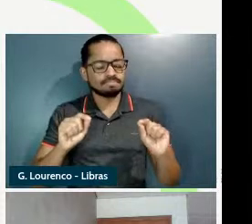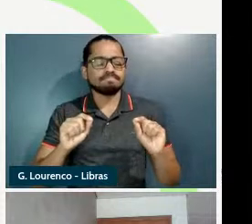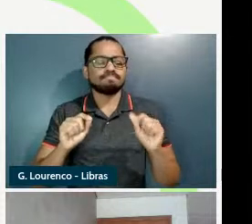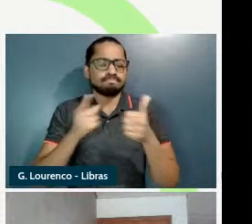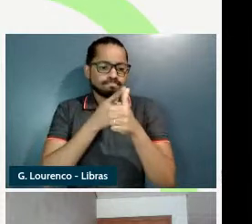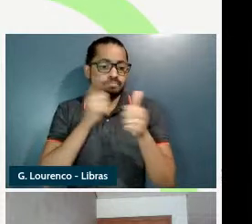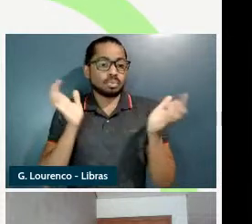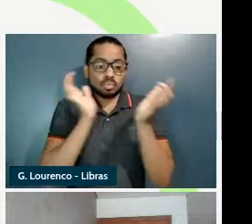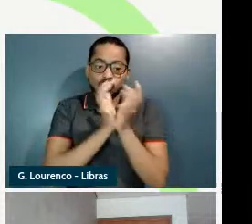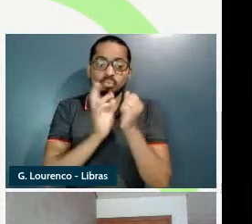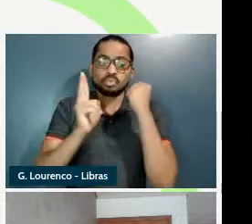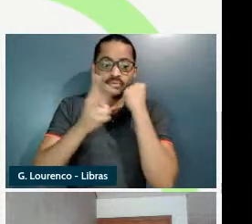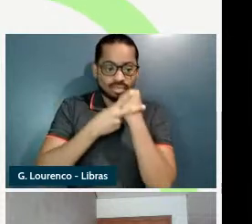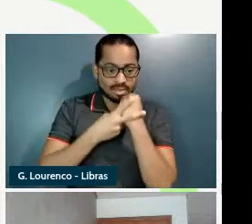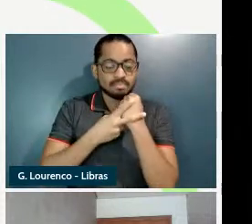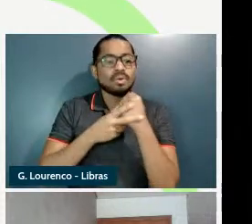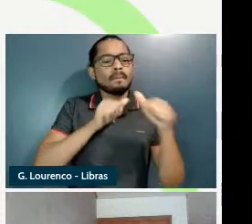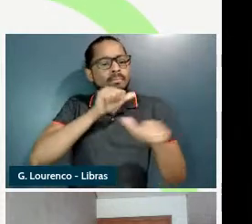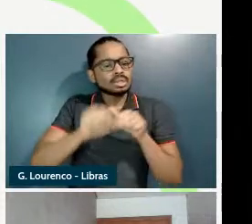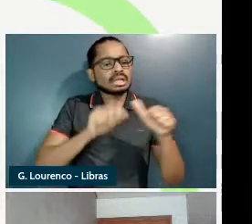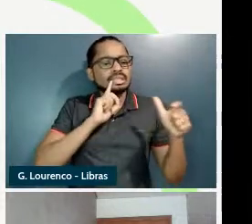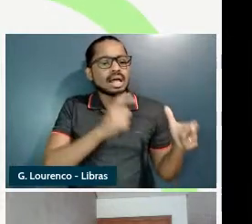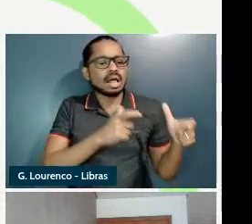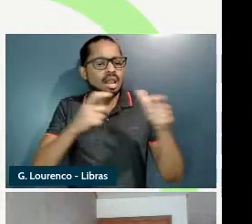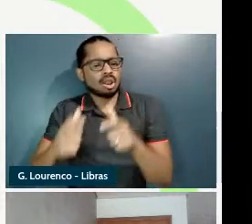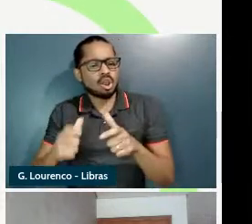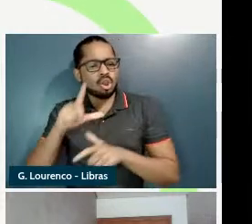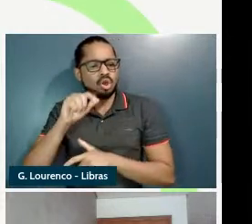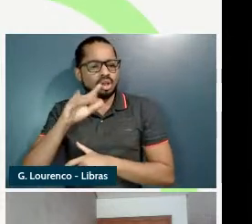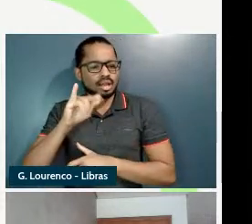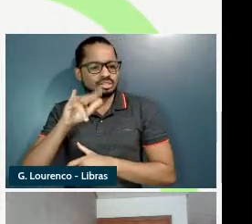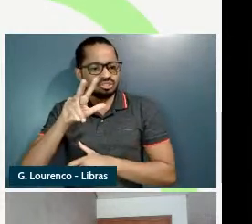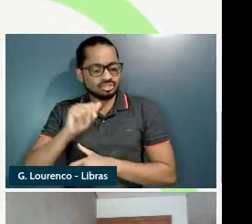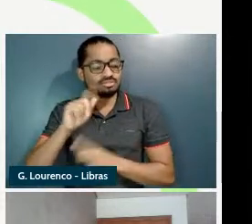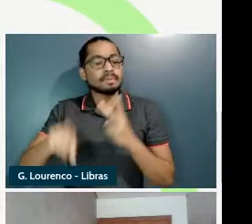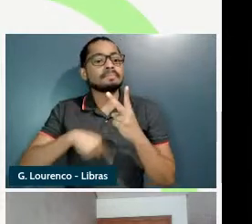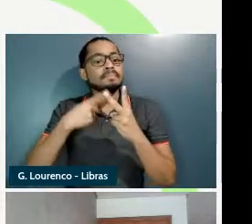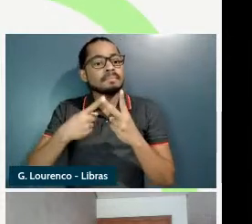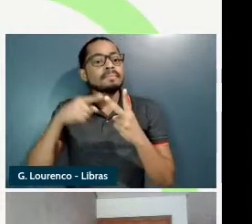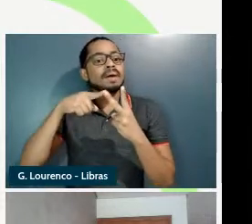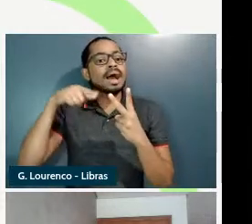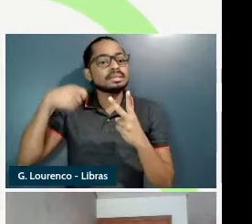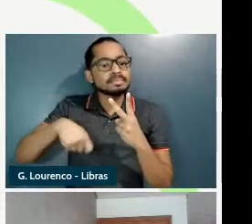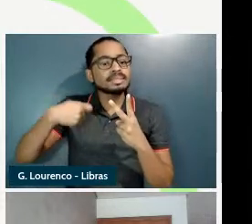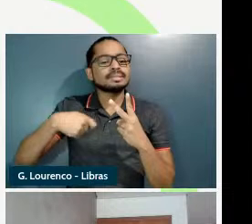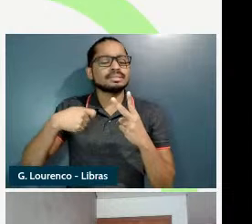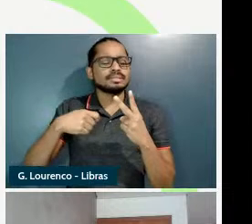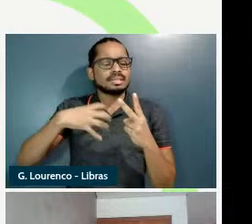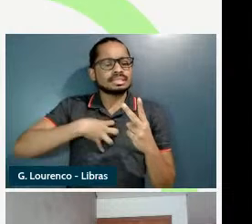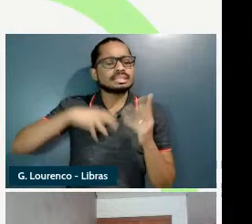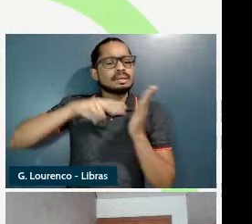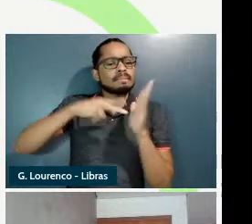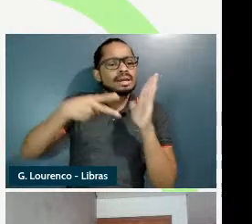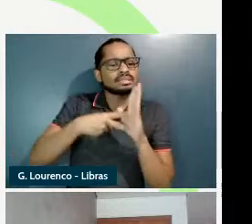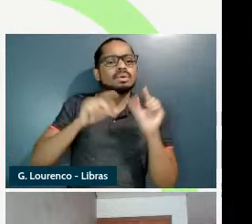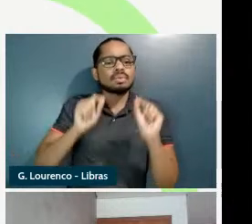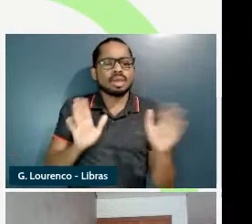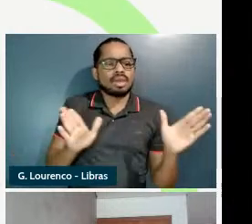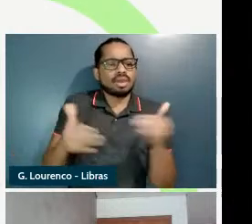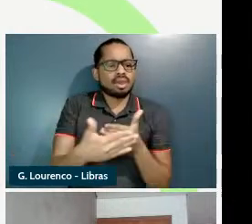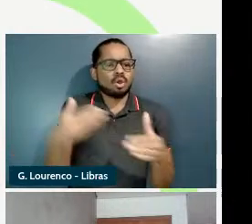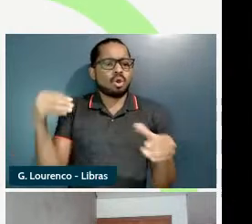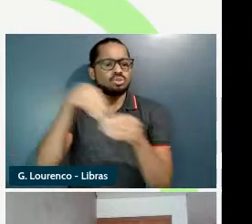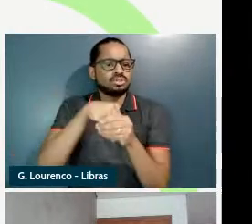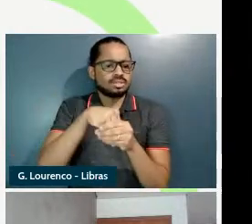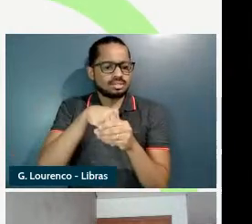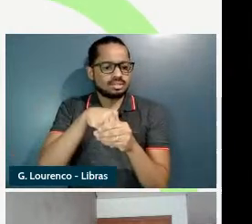estado locativo devem denotar em seu sentido diossincrático apenas uma relação de continência sendo que essa relação não pode